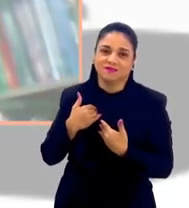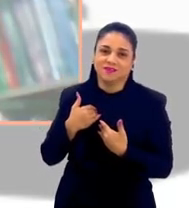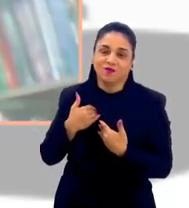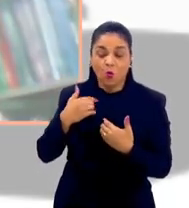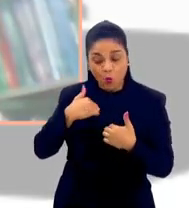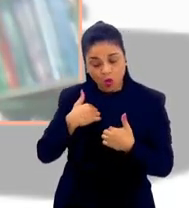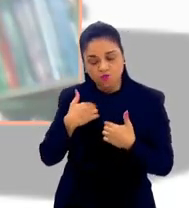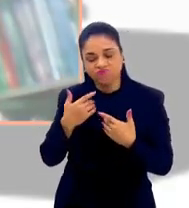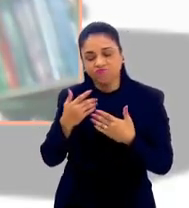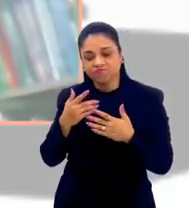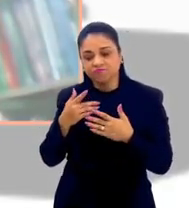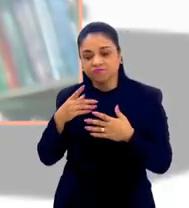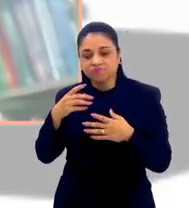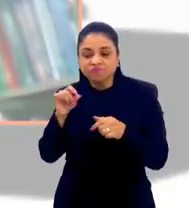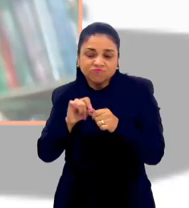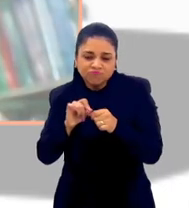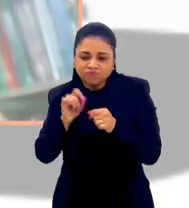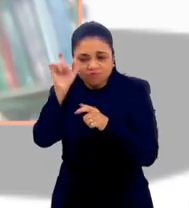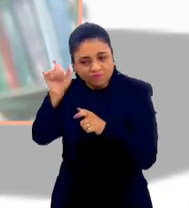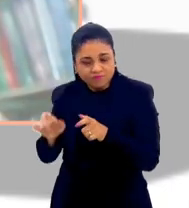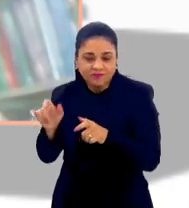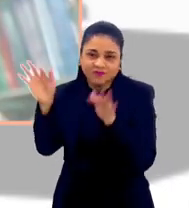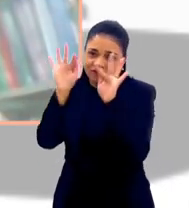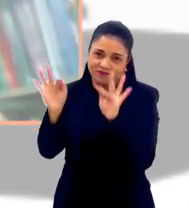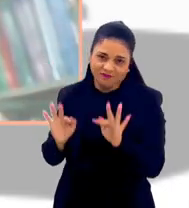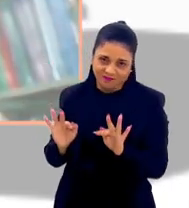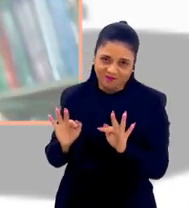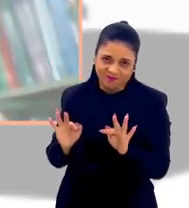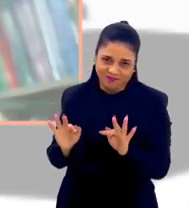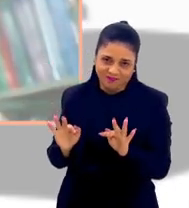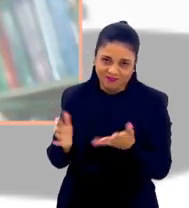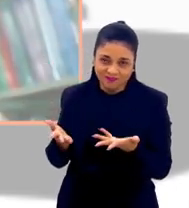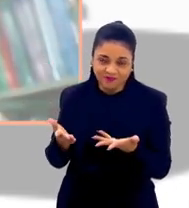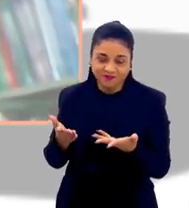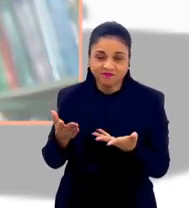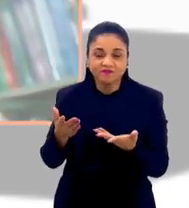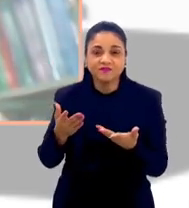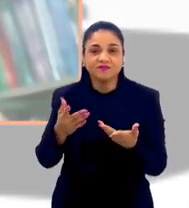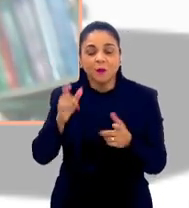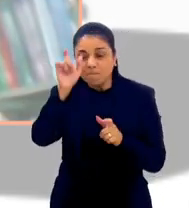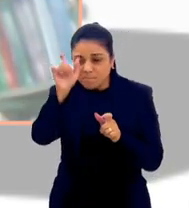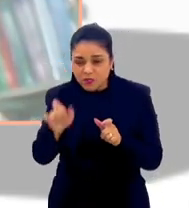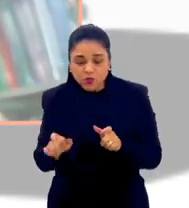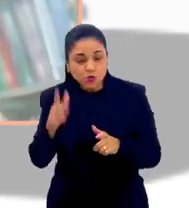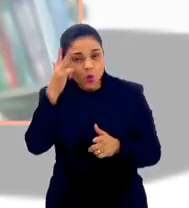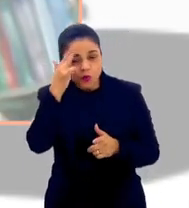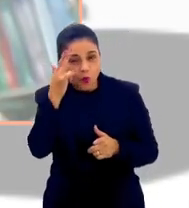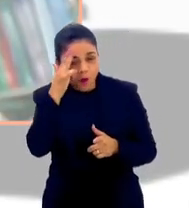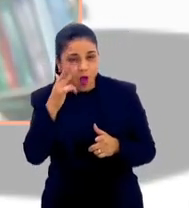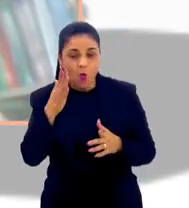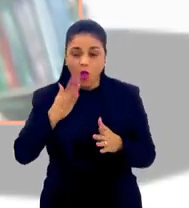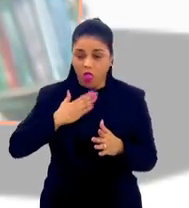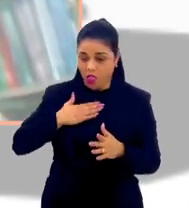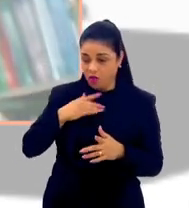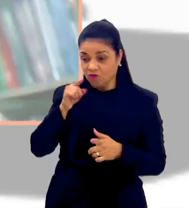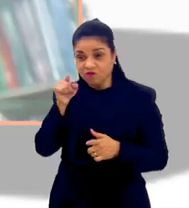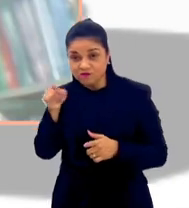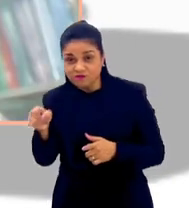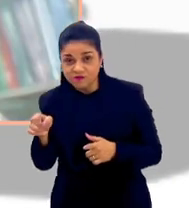ajudei a aliviar alguém. Quando você diz da pessoa comum, eu, você, a dona de casa,